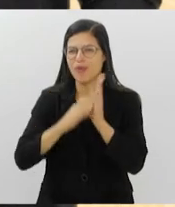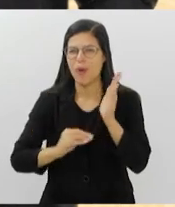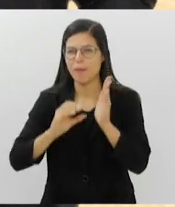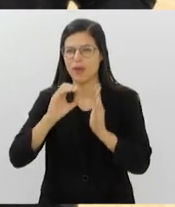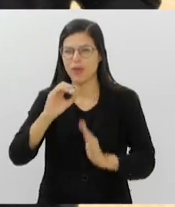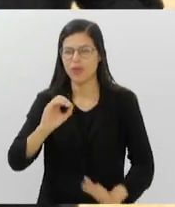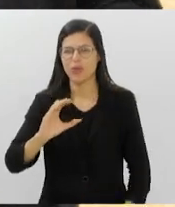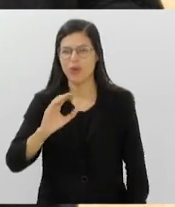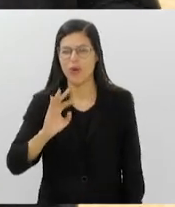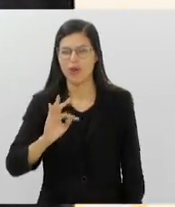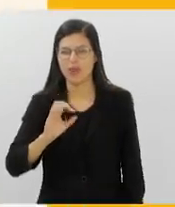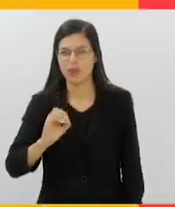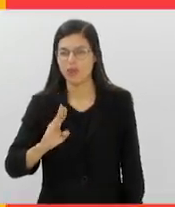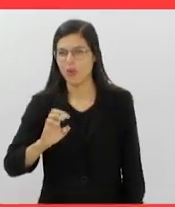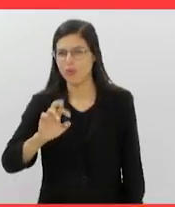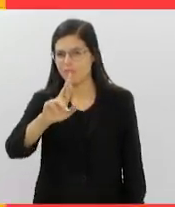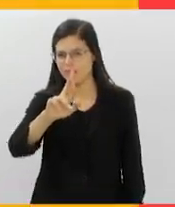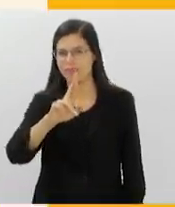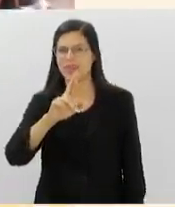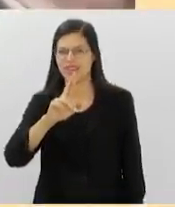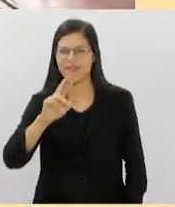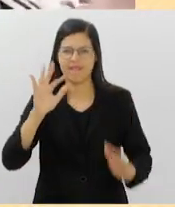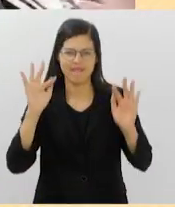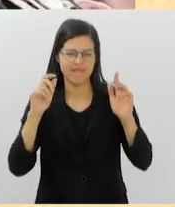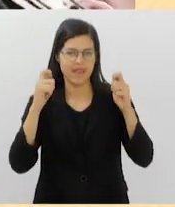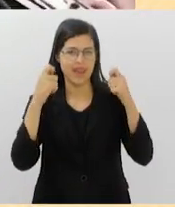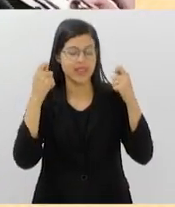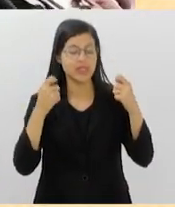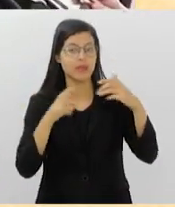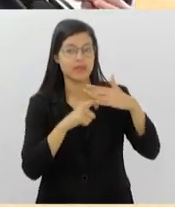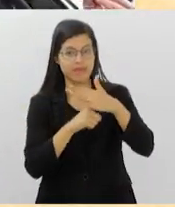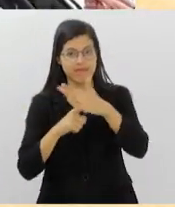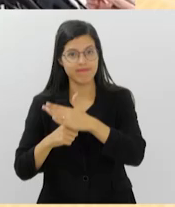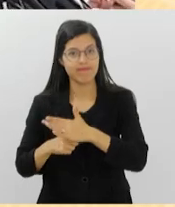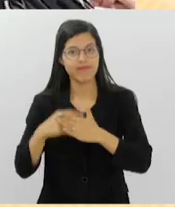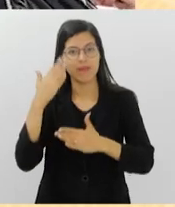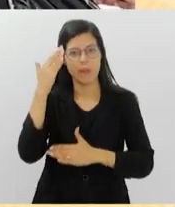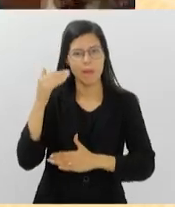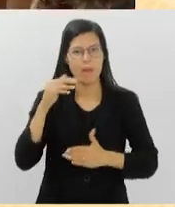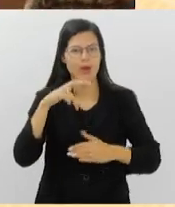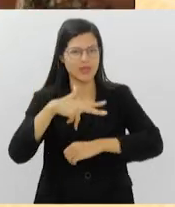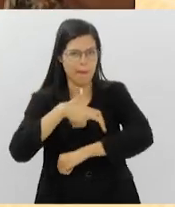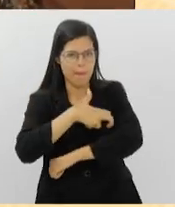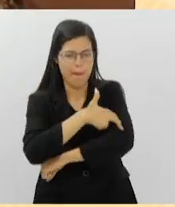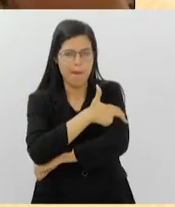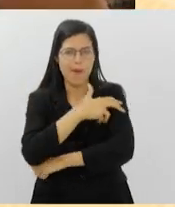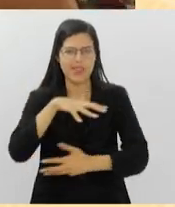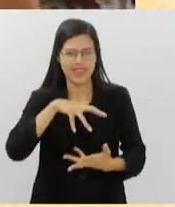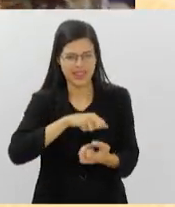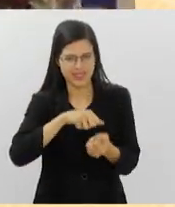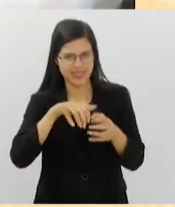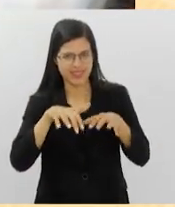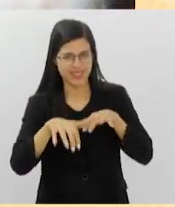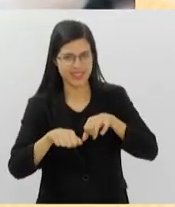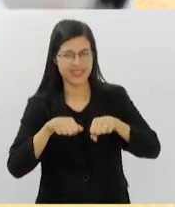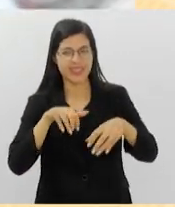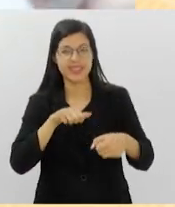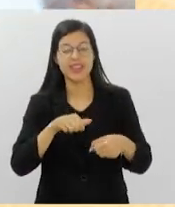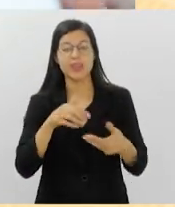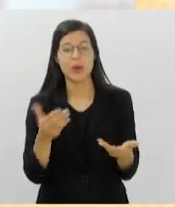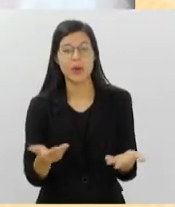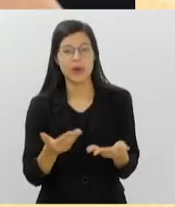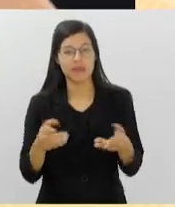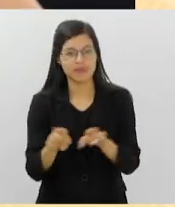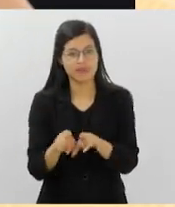a concurso de chope na bota. A feira, já é conhecida por moda e artesanato, agora se inspira nos festivais de